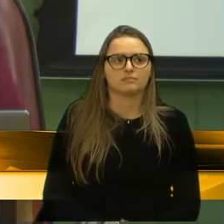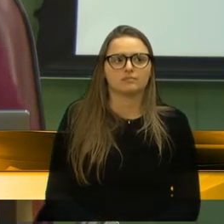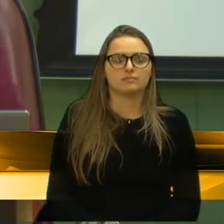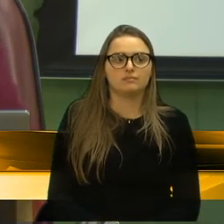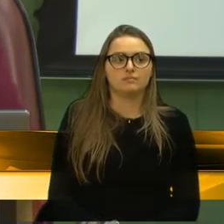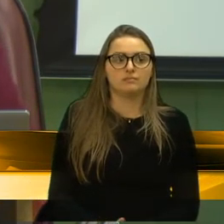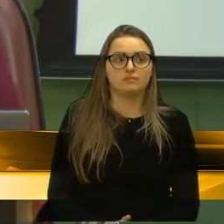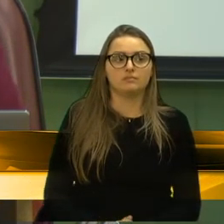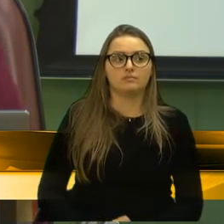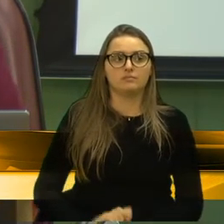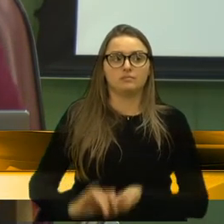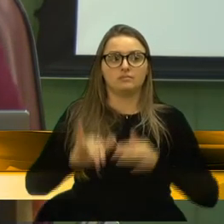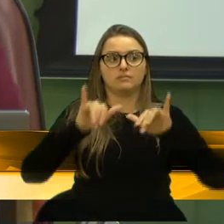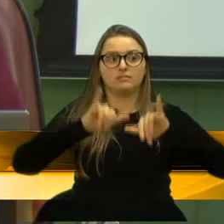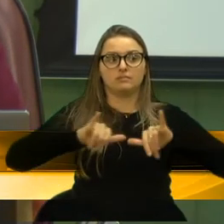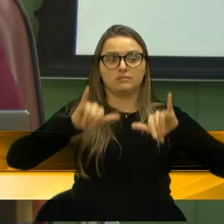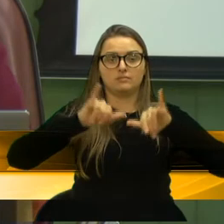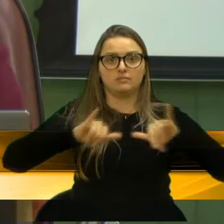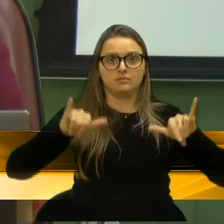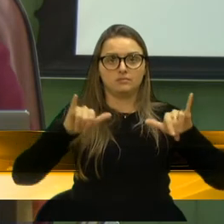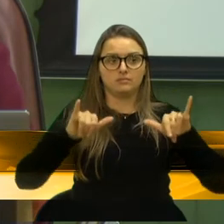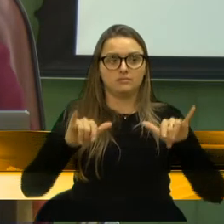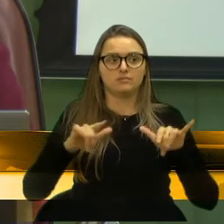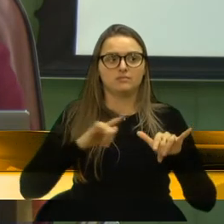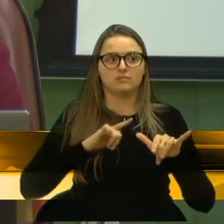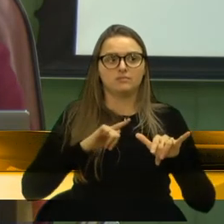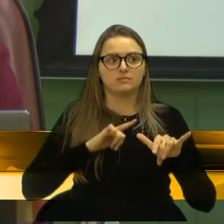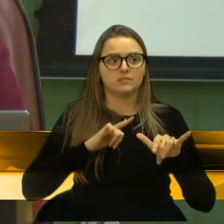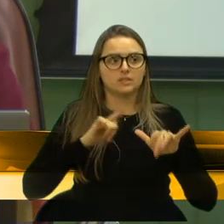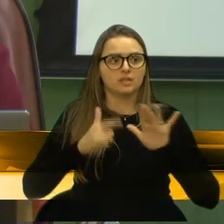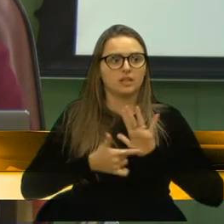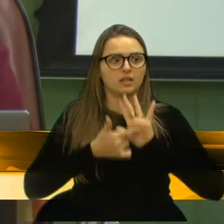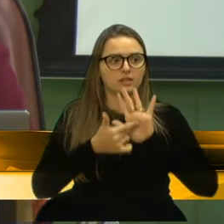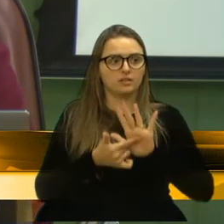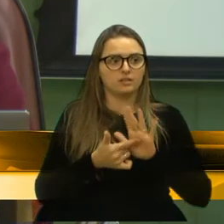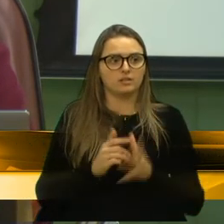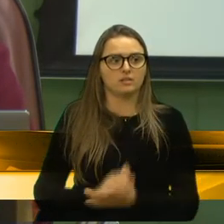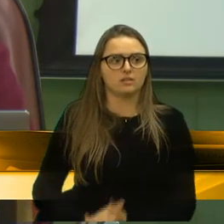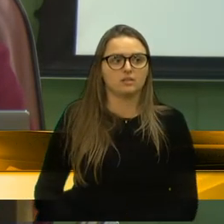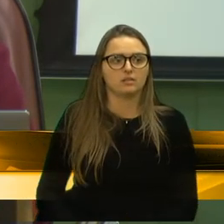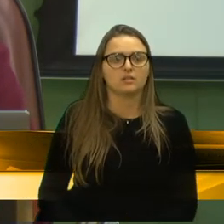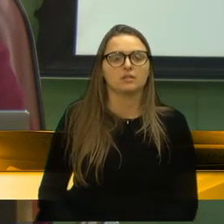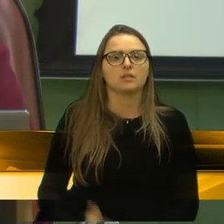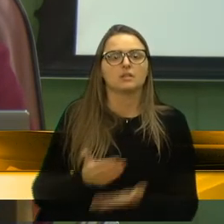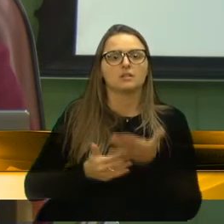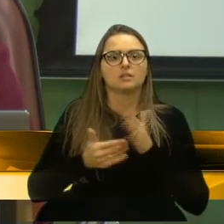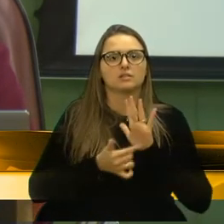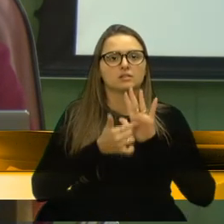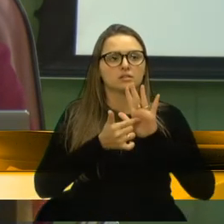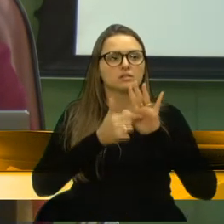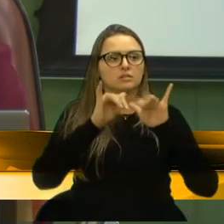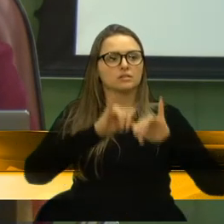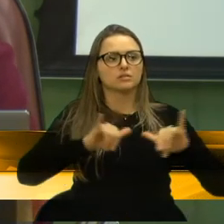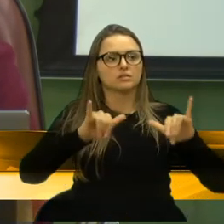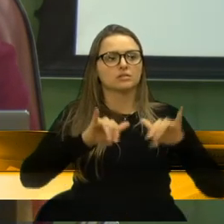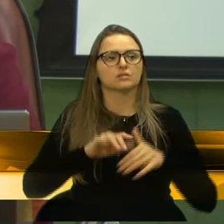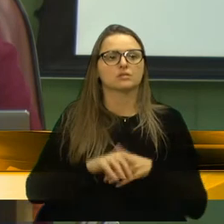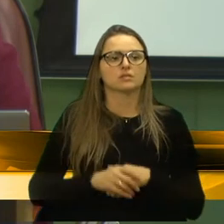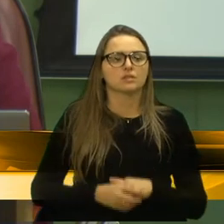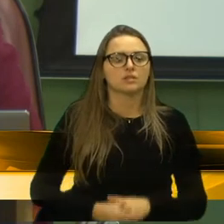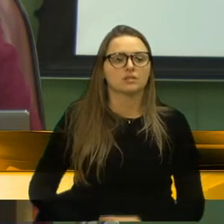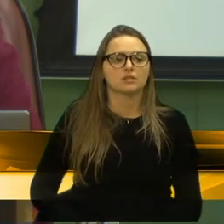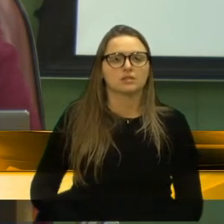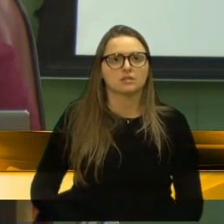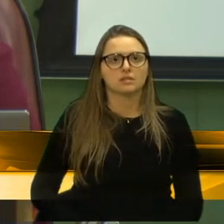campanhas são de fundamental importância e pedir para que todos os vereadores, que a imprensa, as pessoas, no geral, estejam